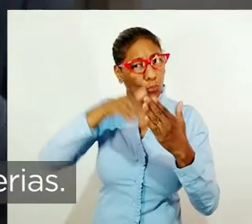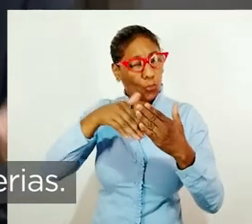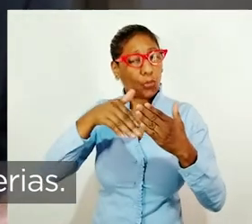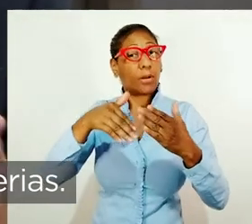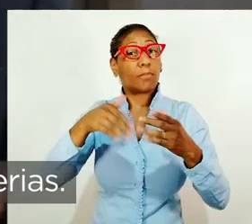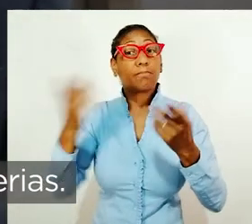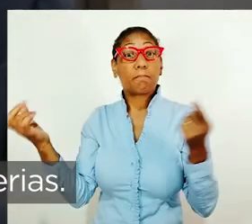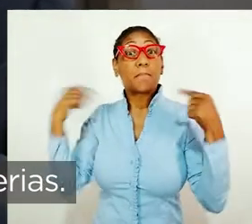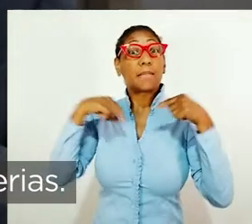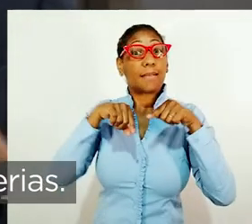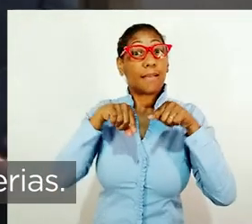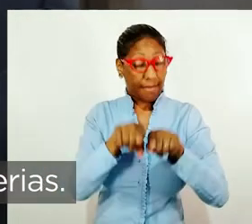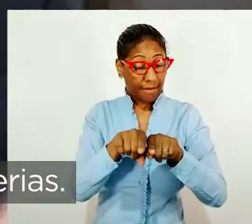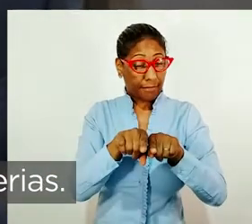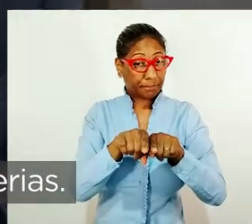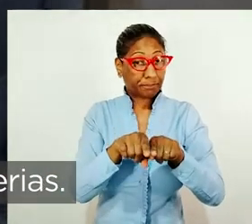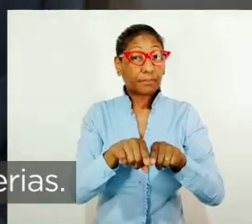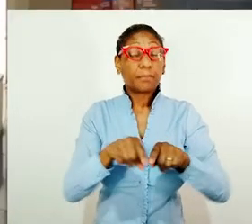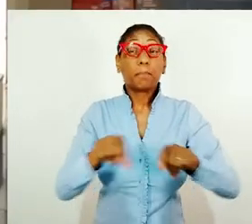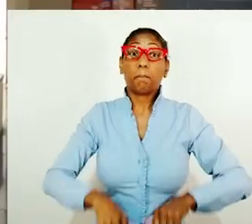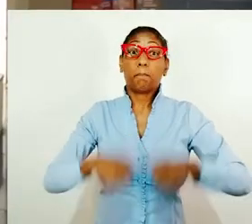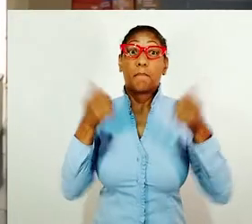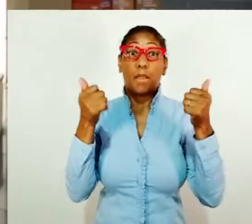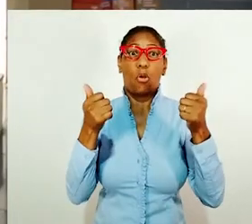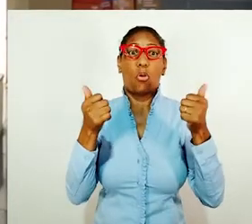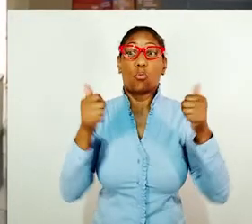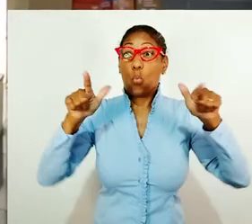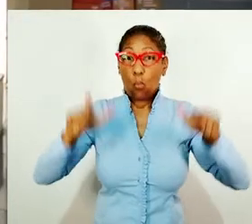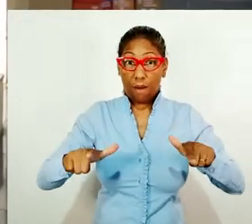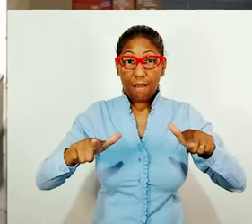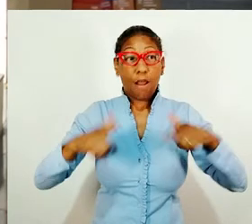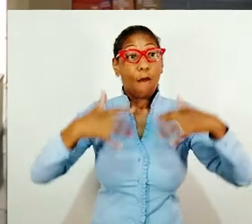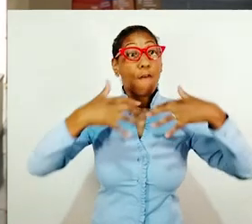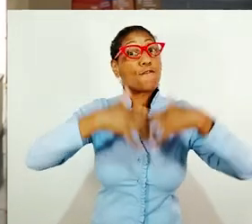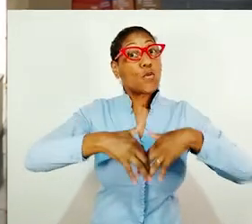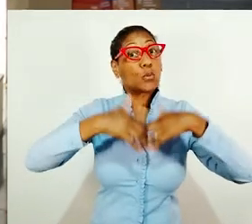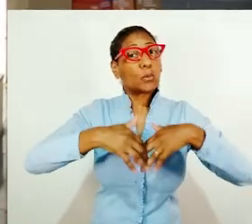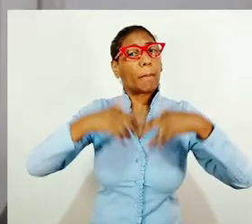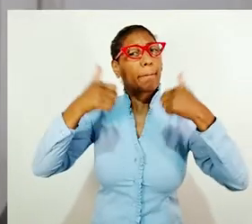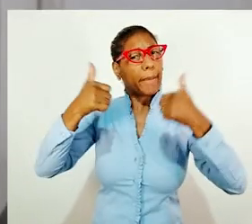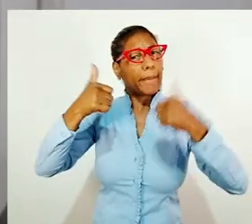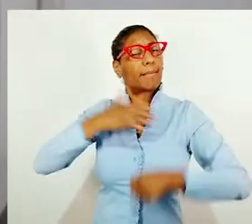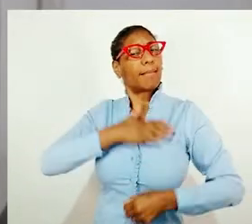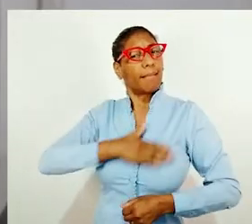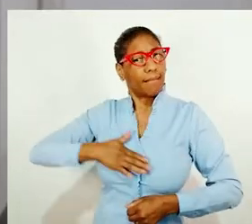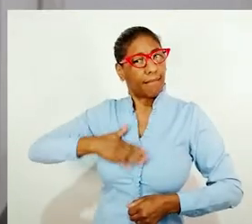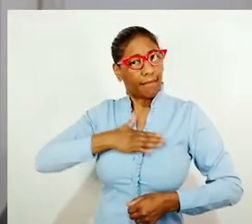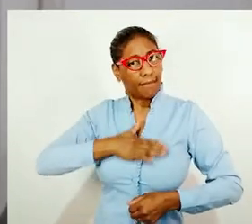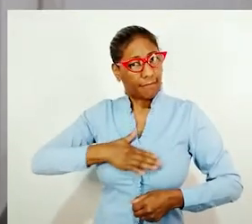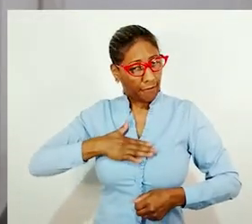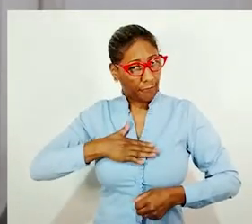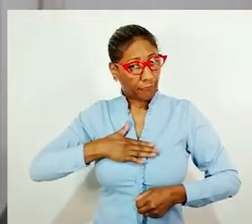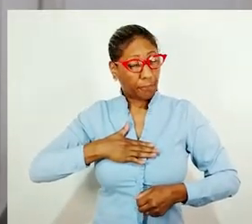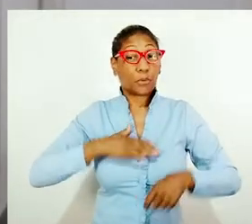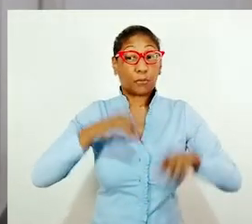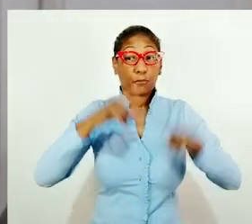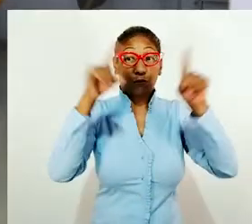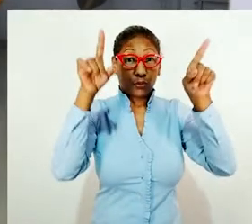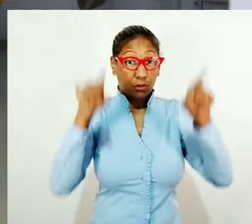todas as pinturas, seja, buscando parcerias. As medidas tornam o ambiente mais funcional e agradável,